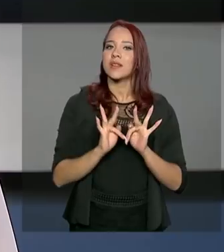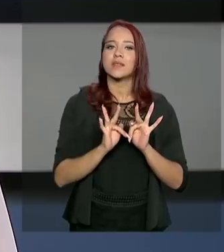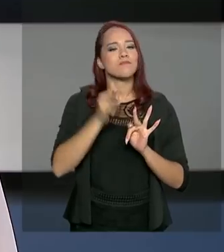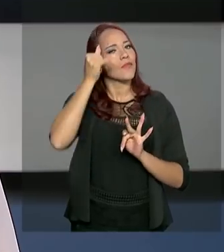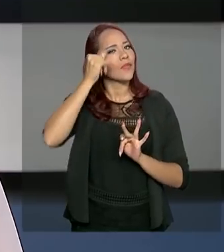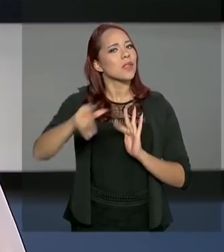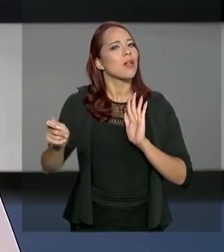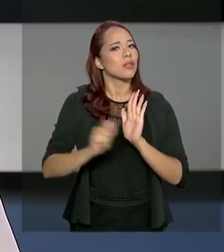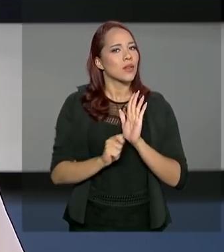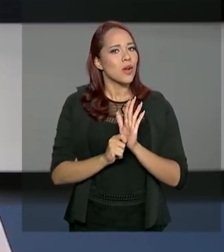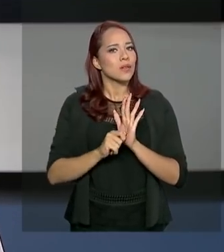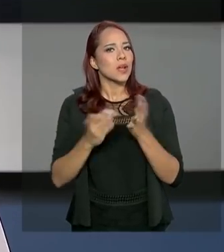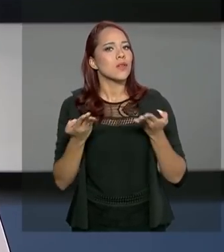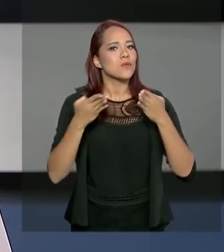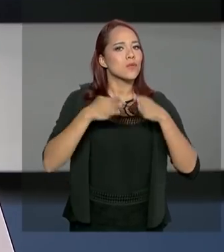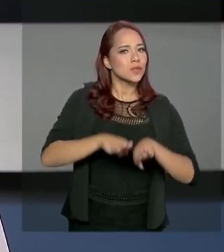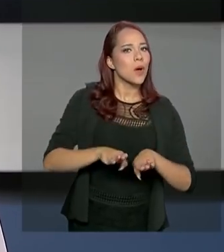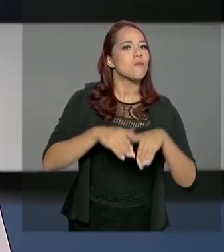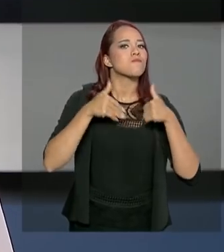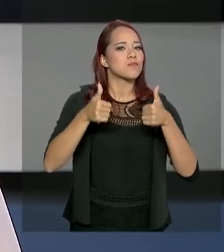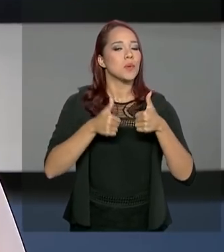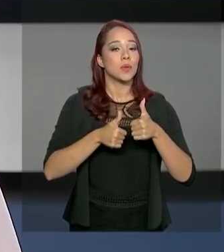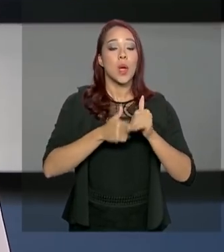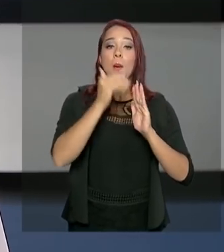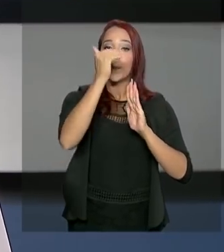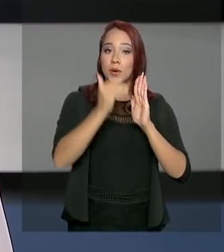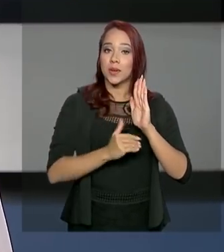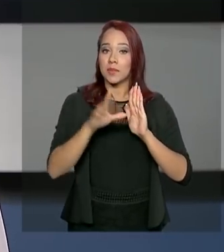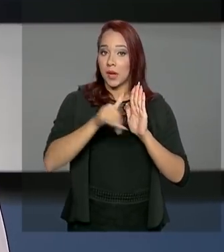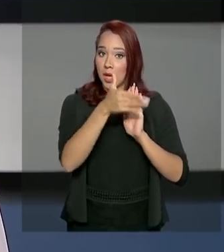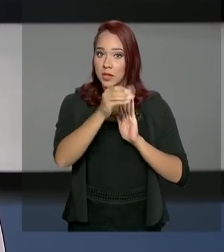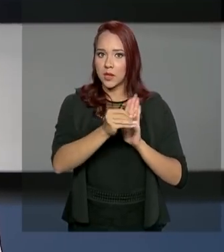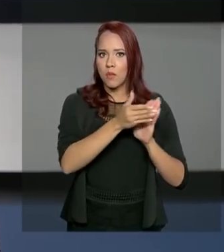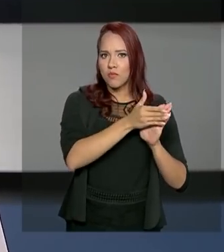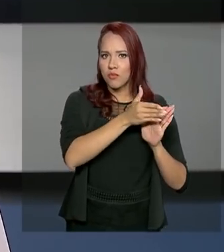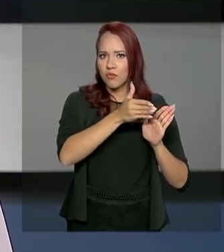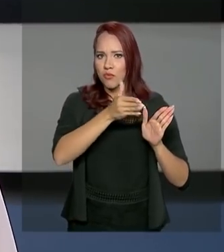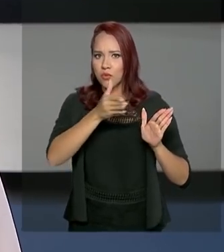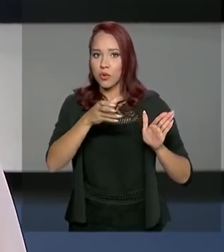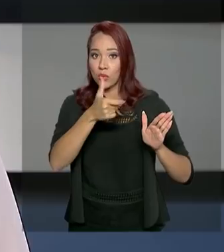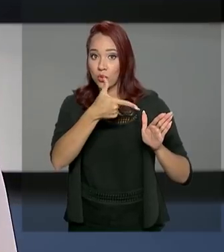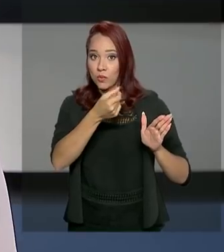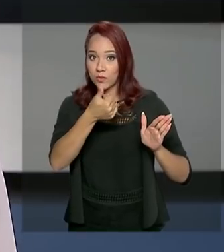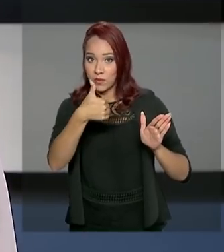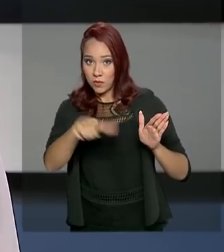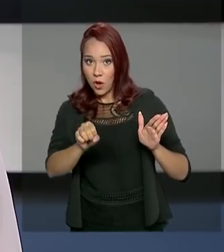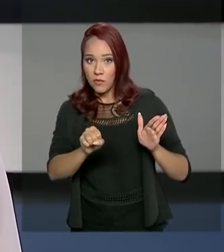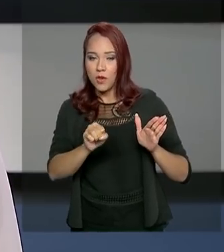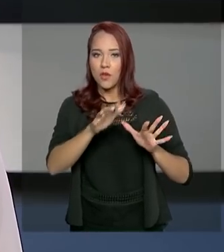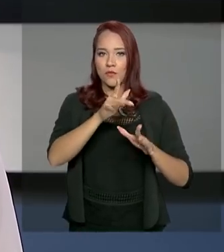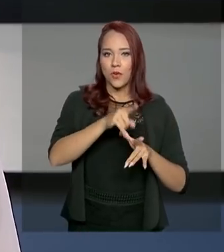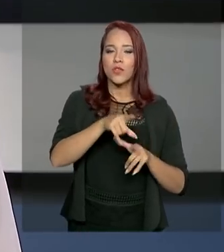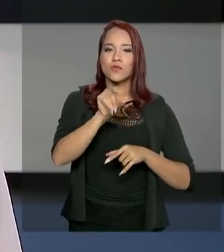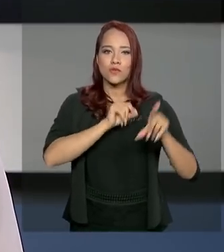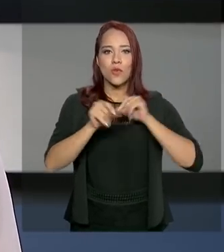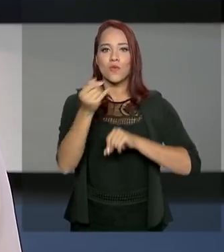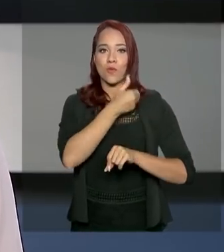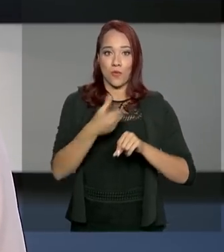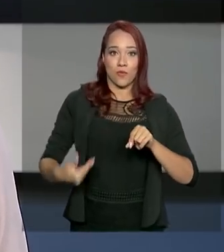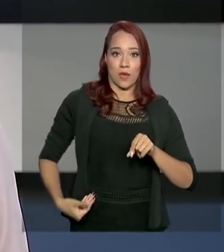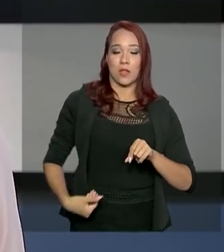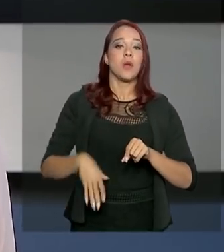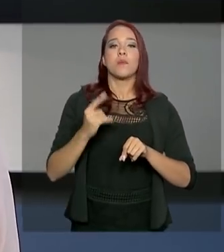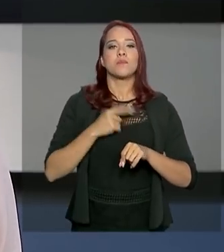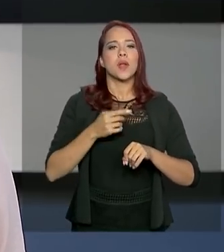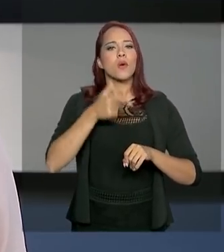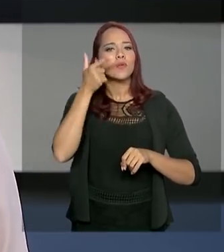Drogas, Inclusão Produtiva. Programas e ações que, ao longo de 2019, foram alternativas do governo para a